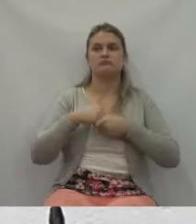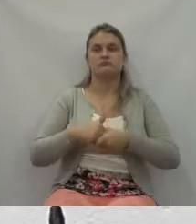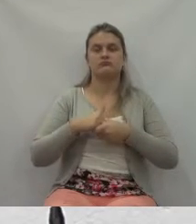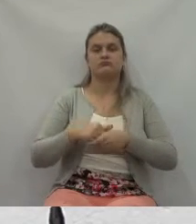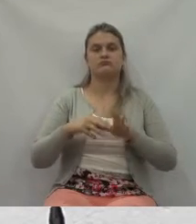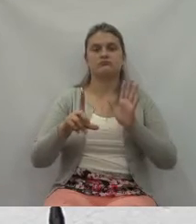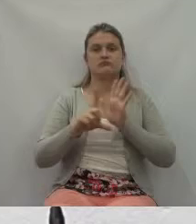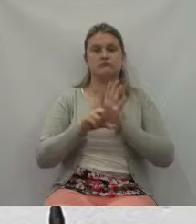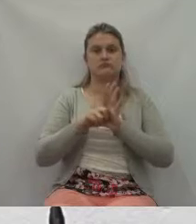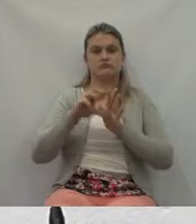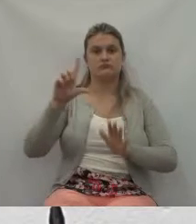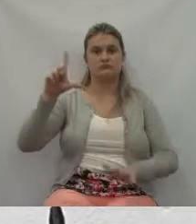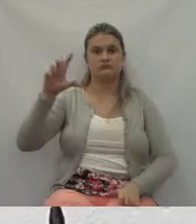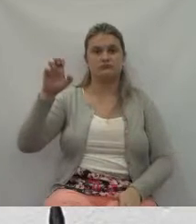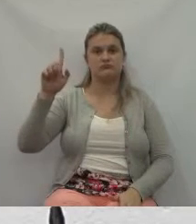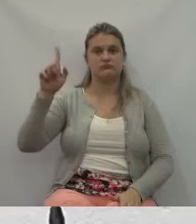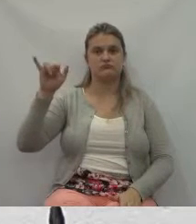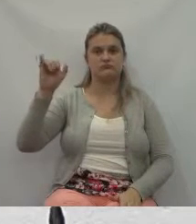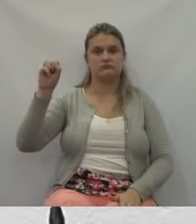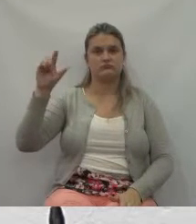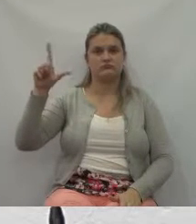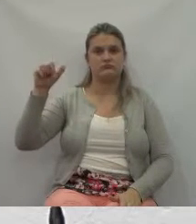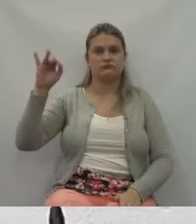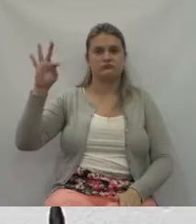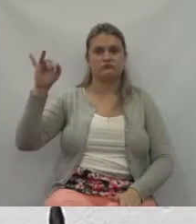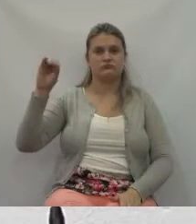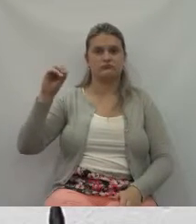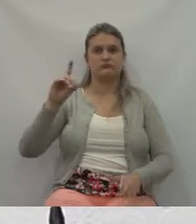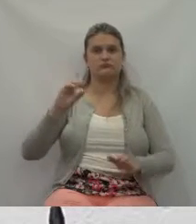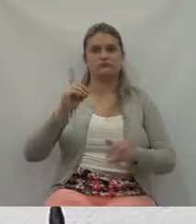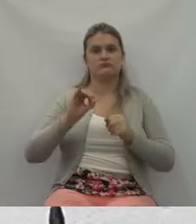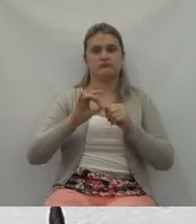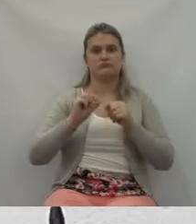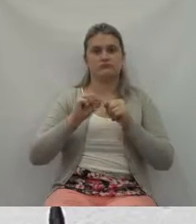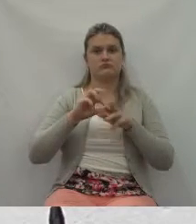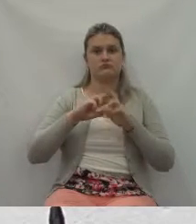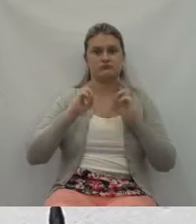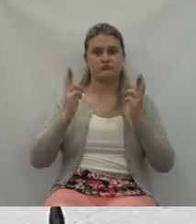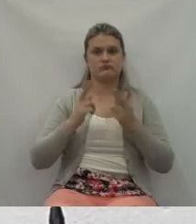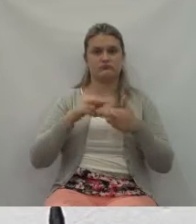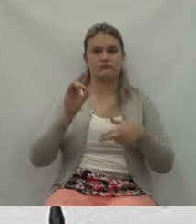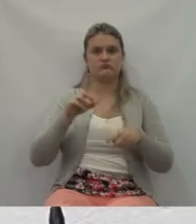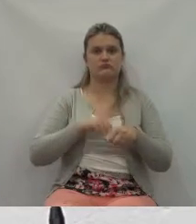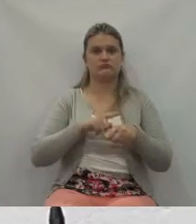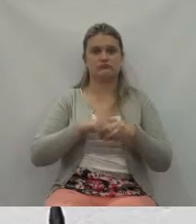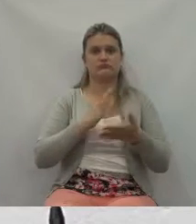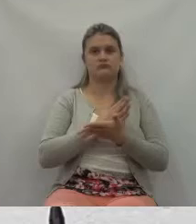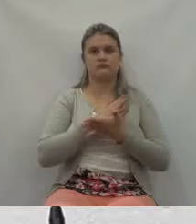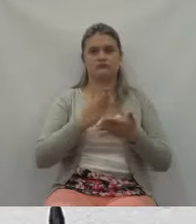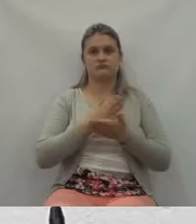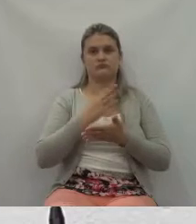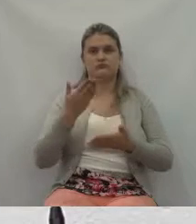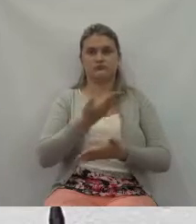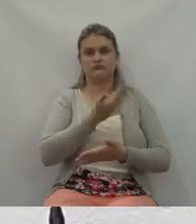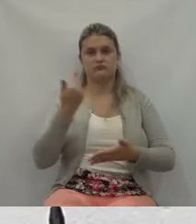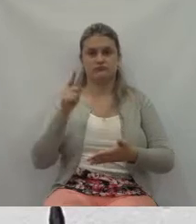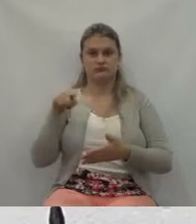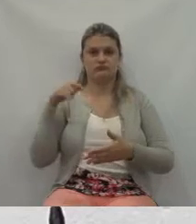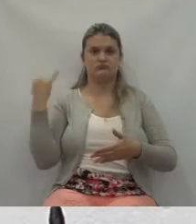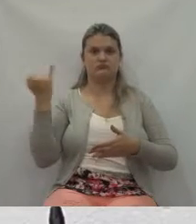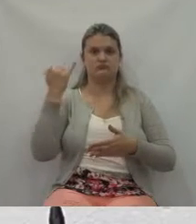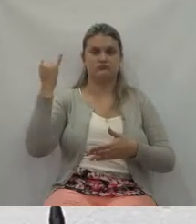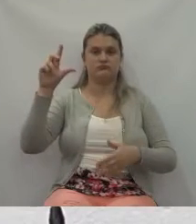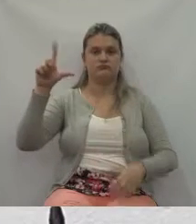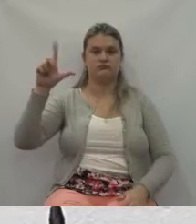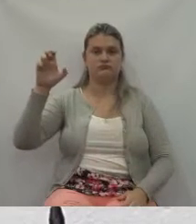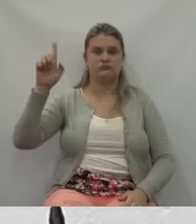das reuniões aqui, só em momentos como esse ou algum outro momento, mas é importante que o Legislativo faça o debate. É a casa